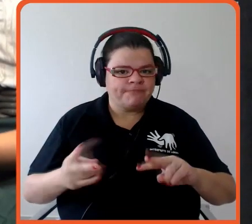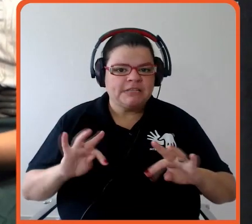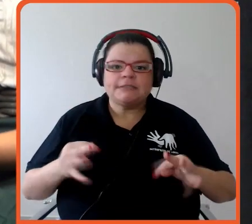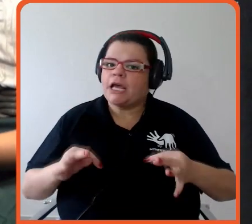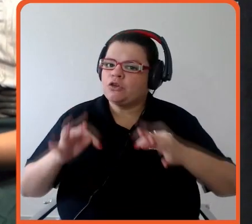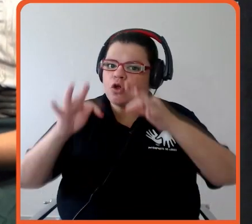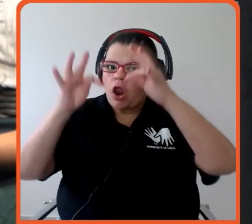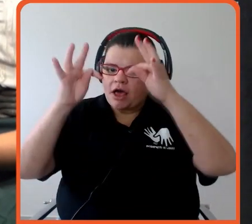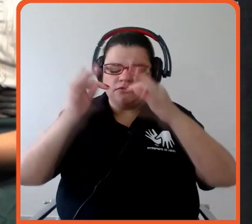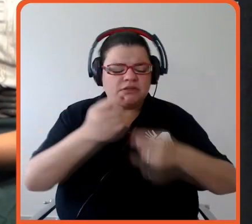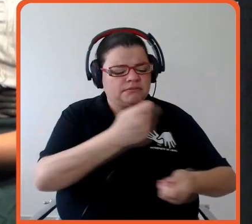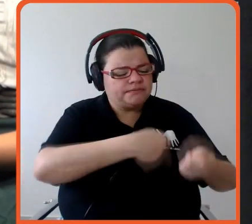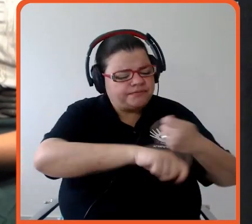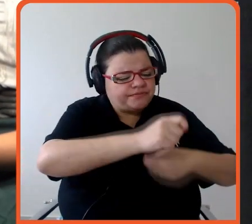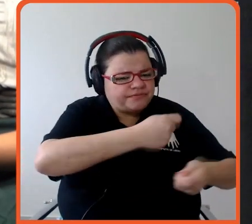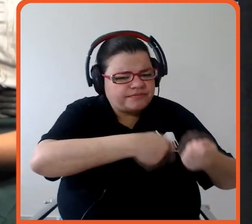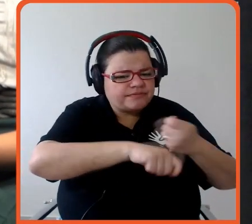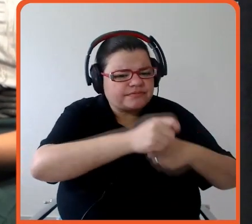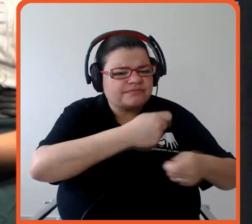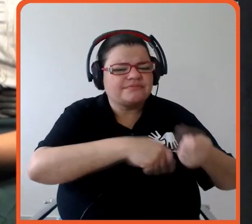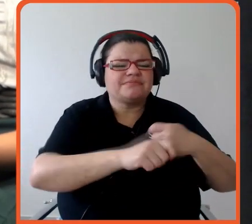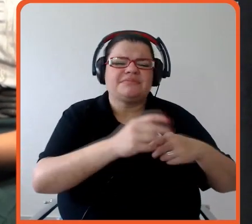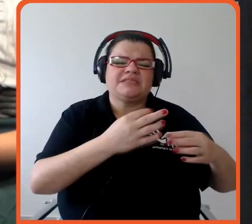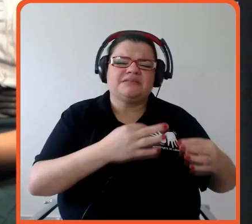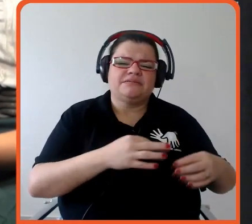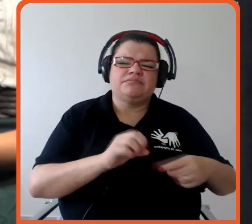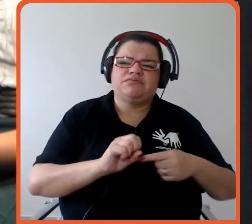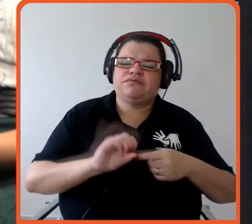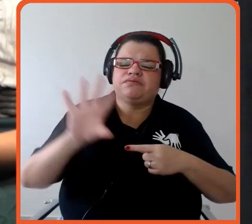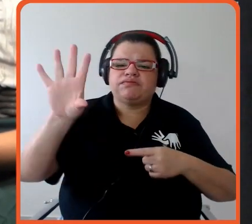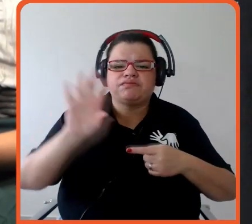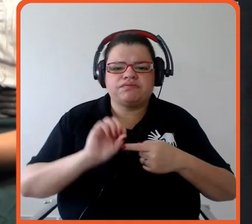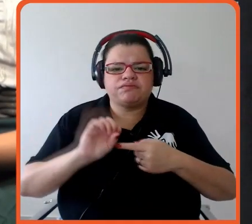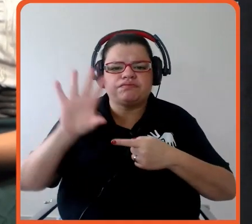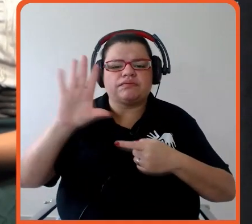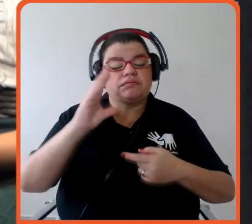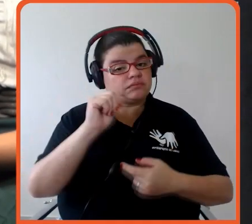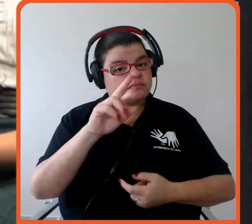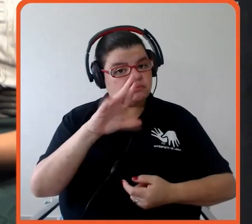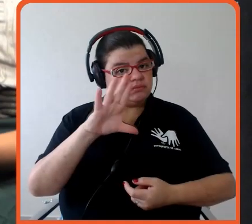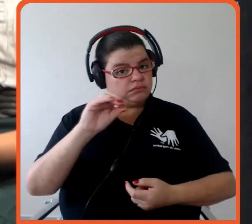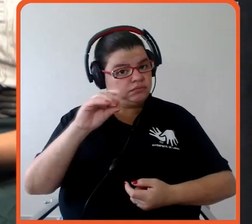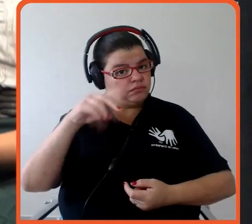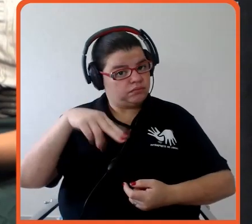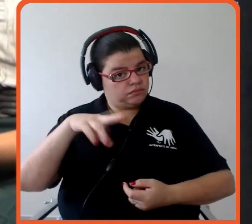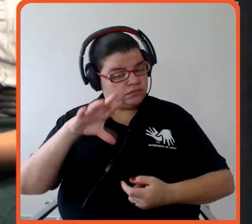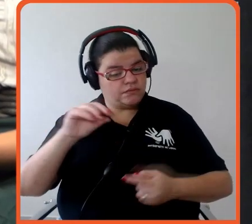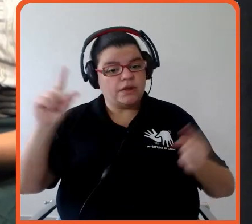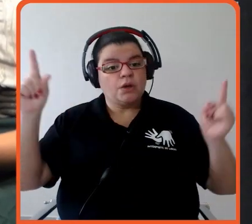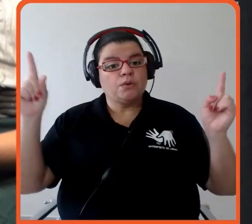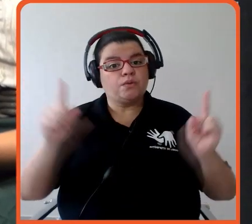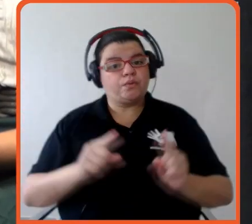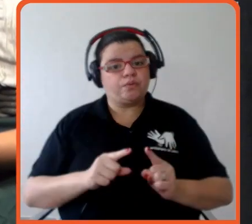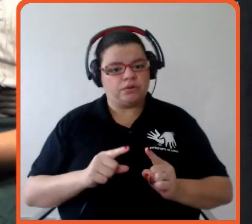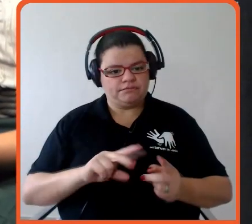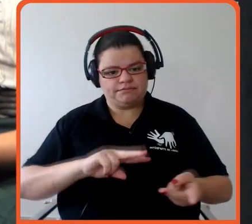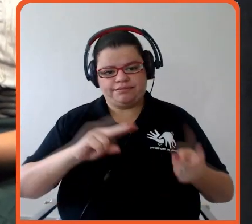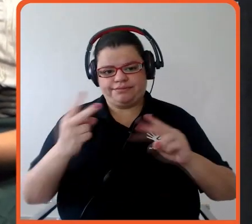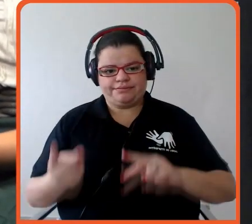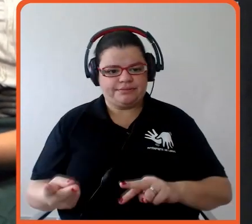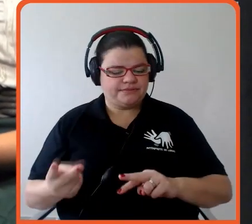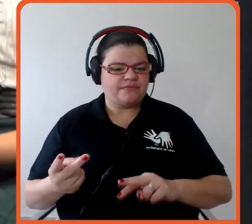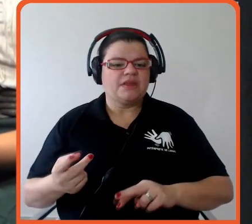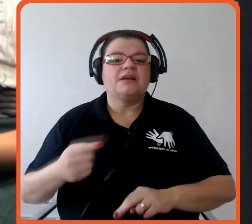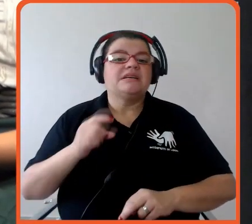economia de uma alta emissão de carbono para uma economia de baixo carbono, essa é a transição necessária, até porque senão a gente não vai conseguir